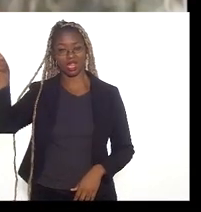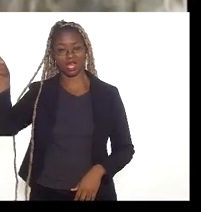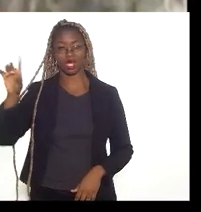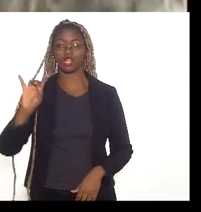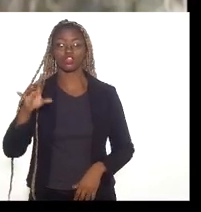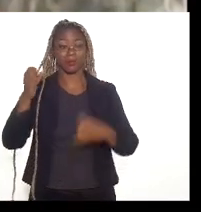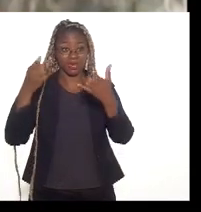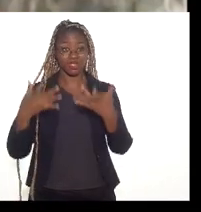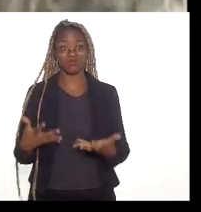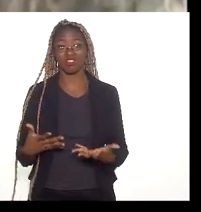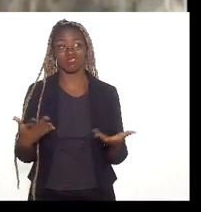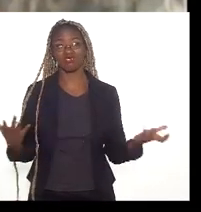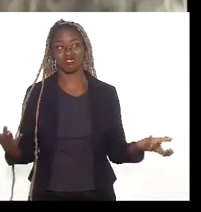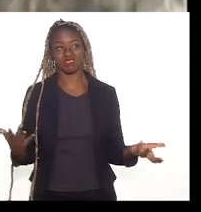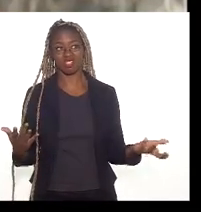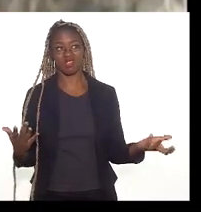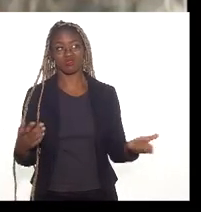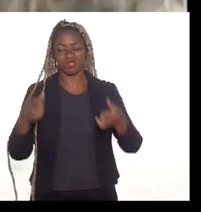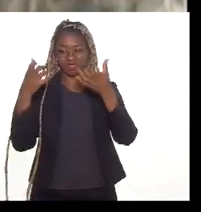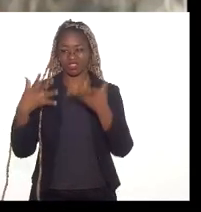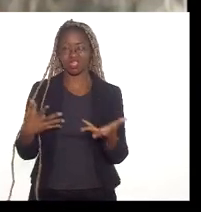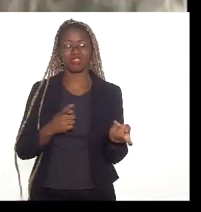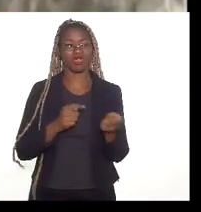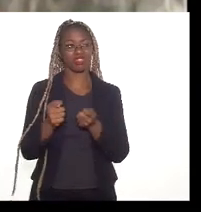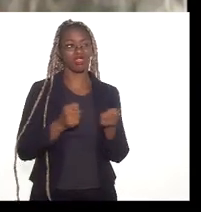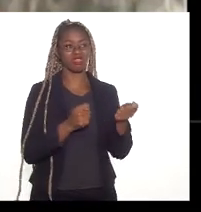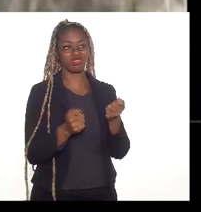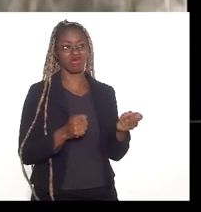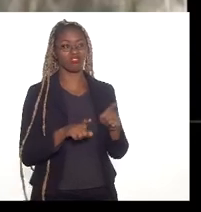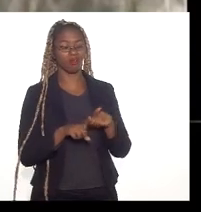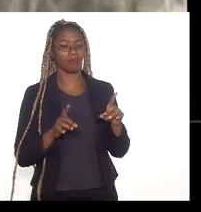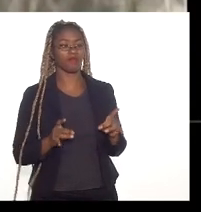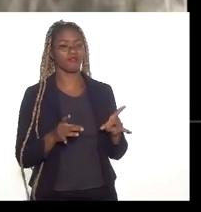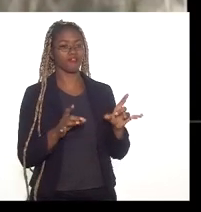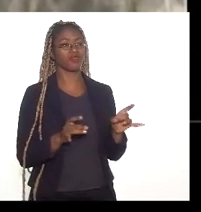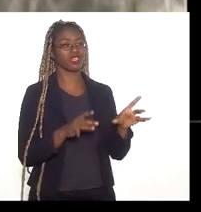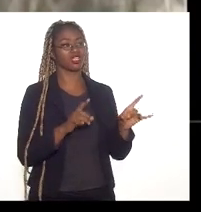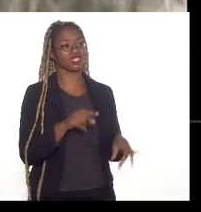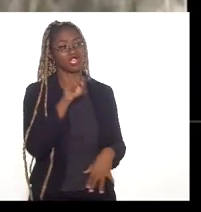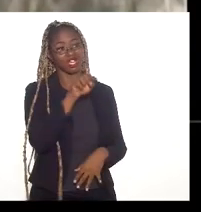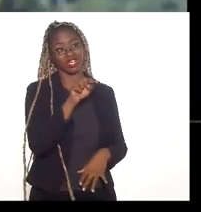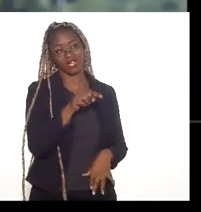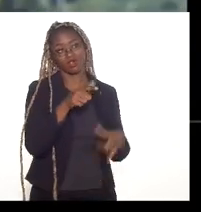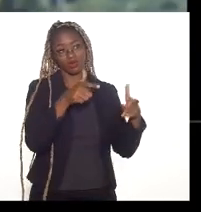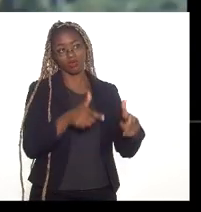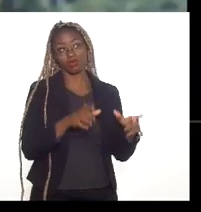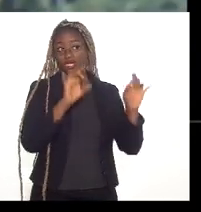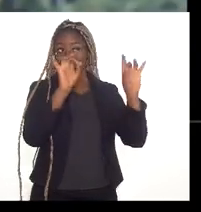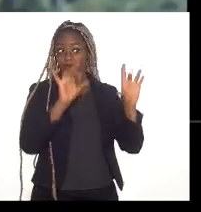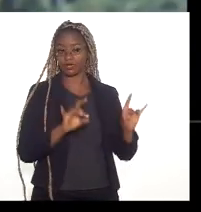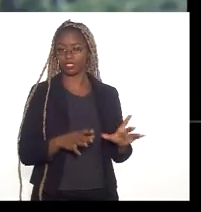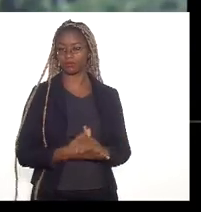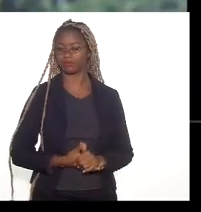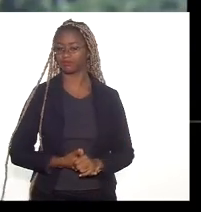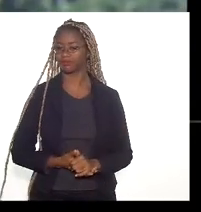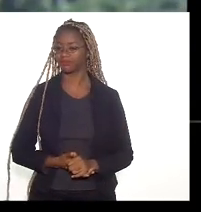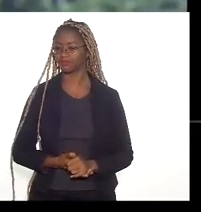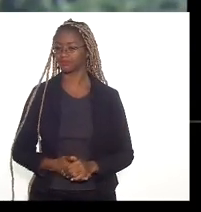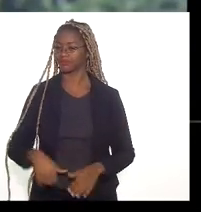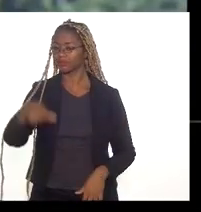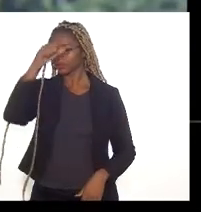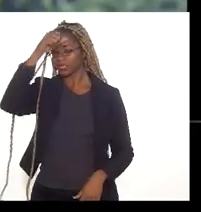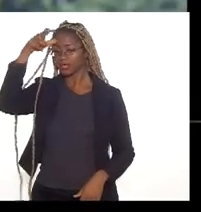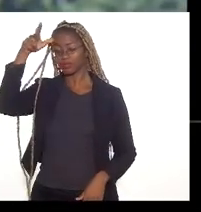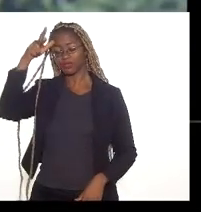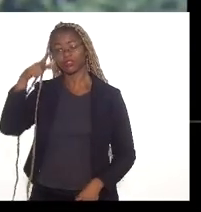justificativa para poder fazer negócios imobiliários naquela área tão delicada e vulnerável. A prefeitura de Caxias disse